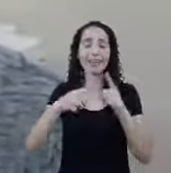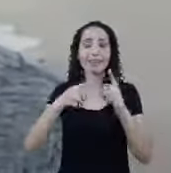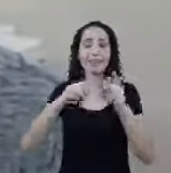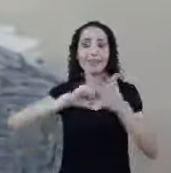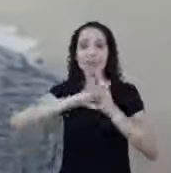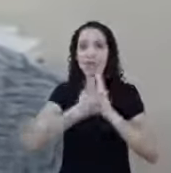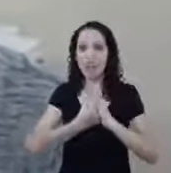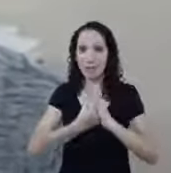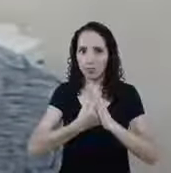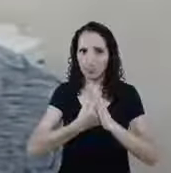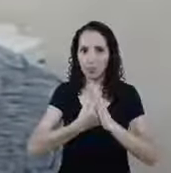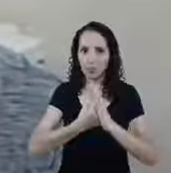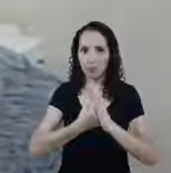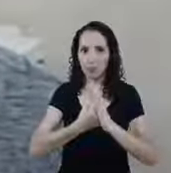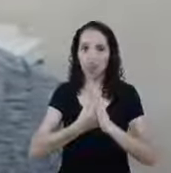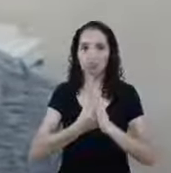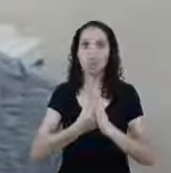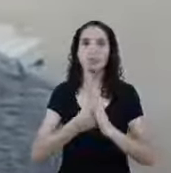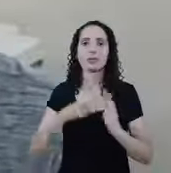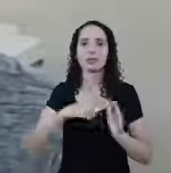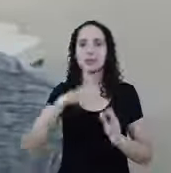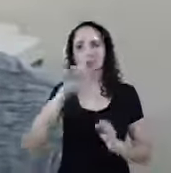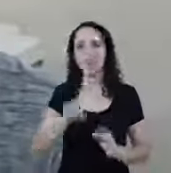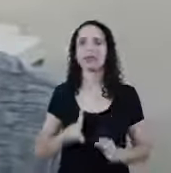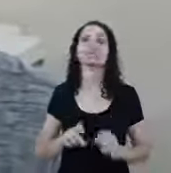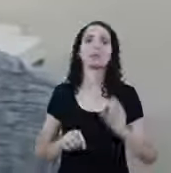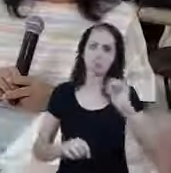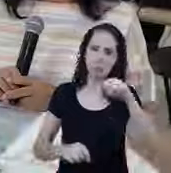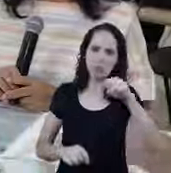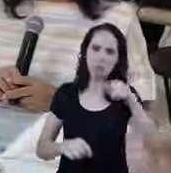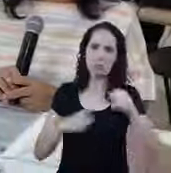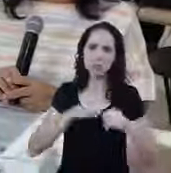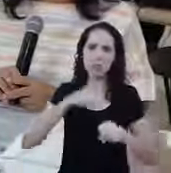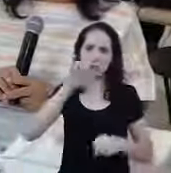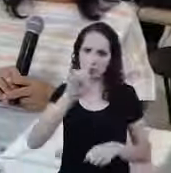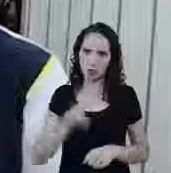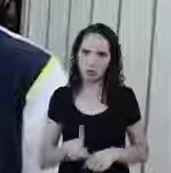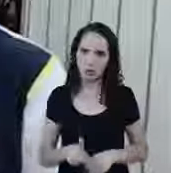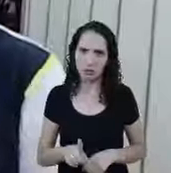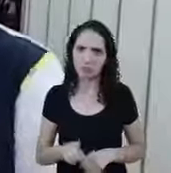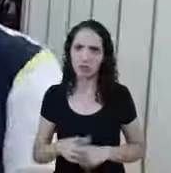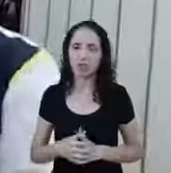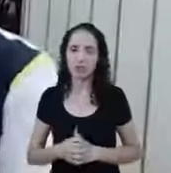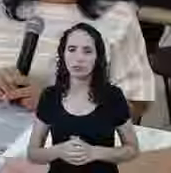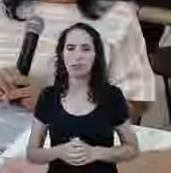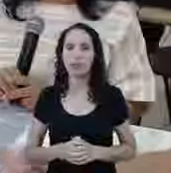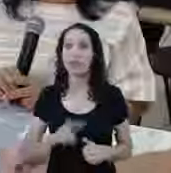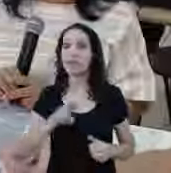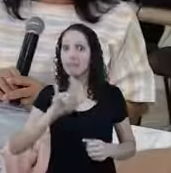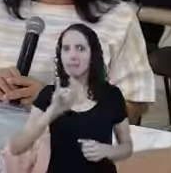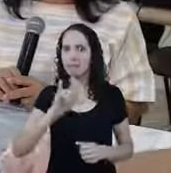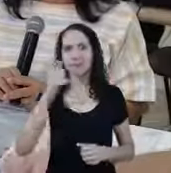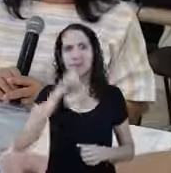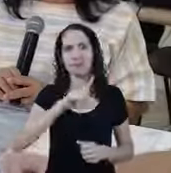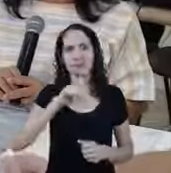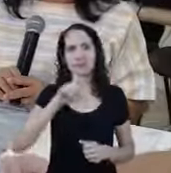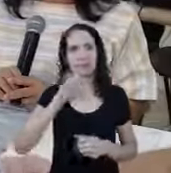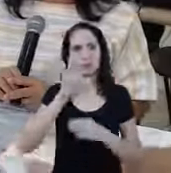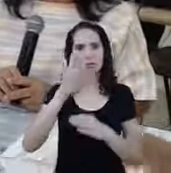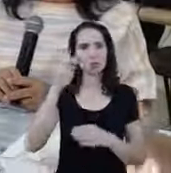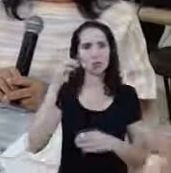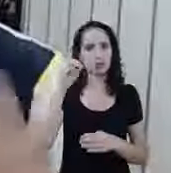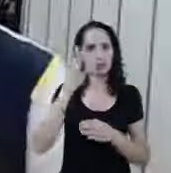benefício? A gente discutiu isso Sim Tem direito Se tiver em trâmite Ele pode receber Vai receber Vai receber